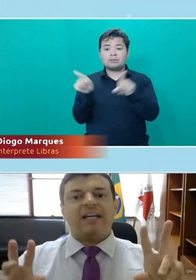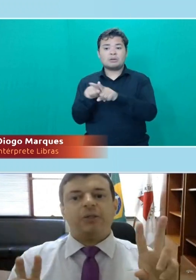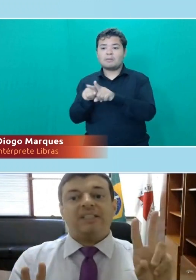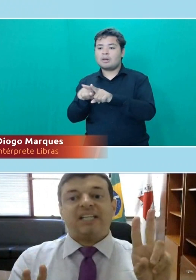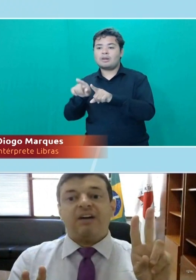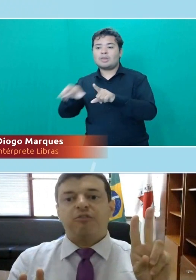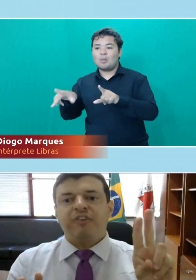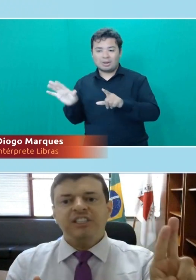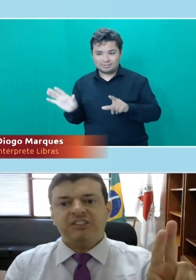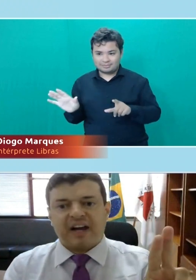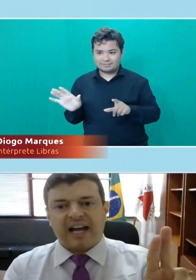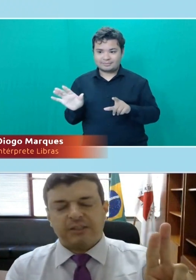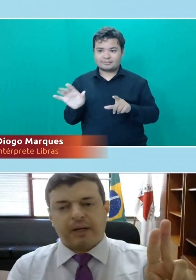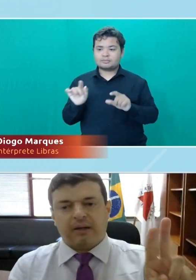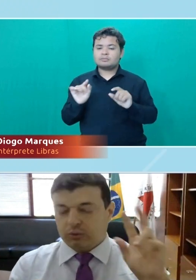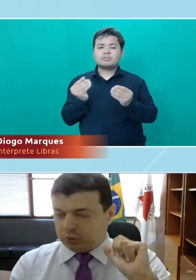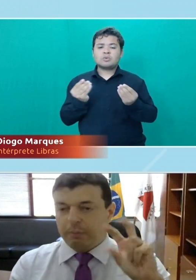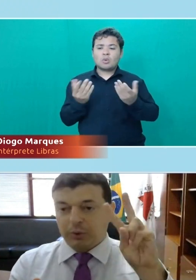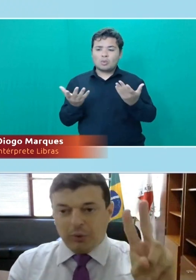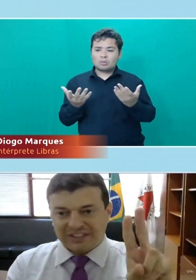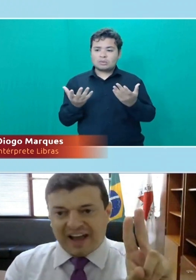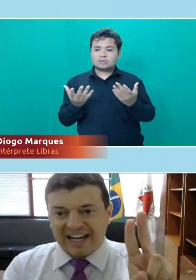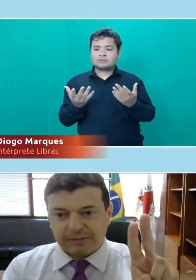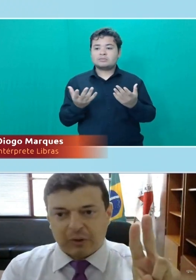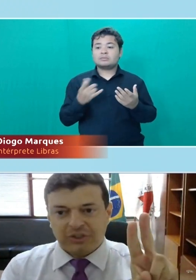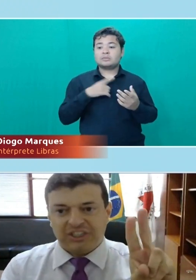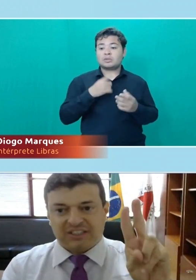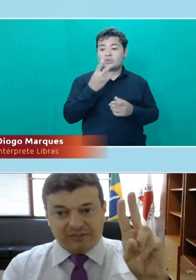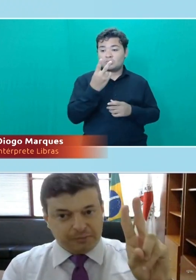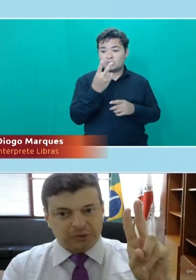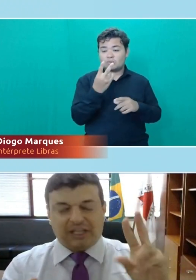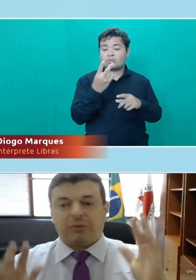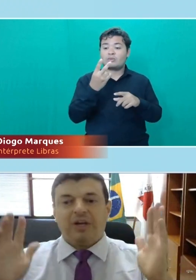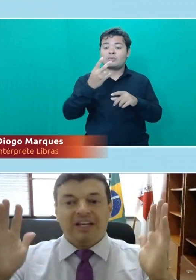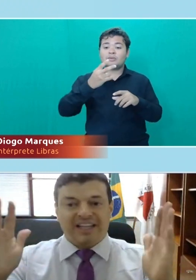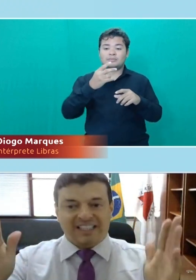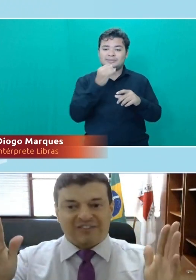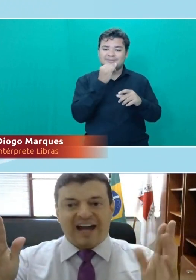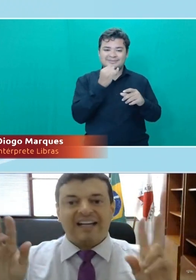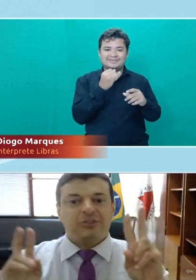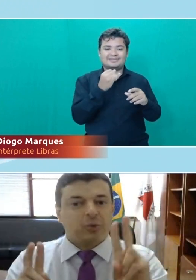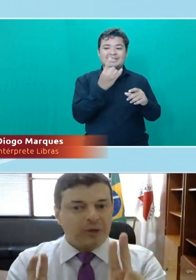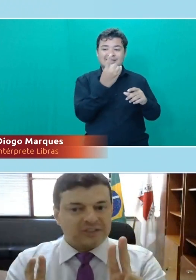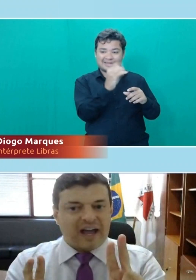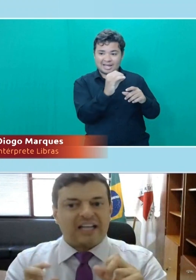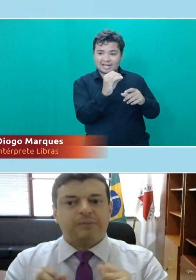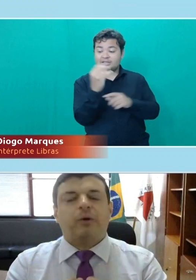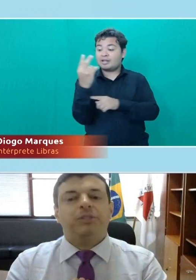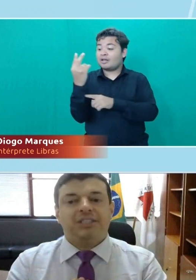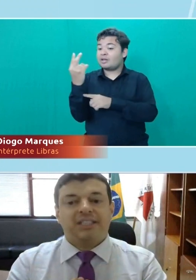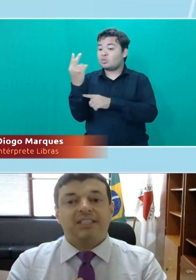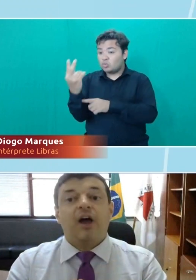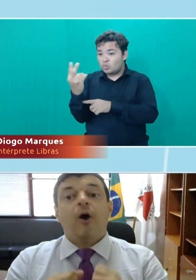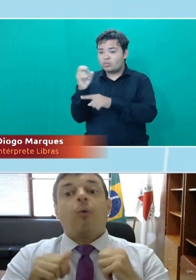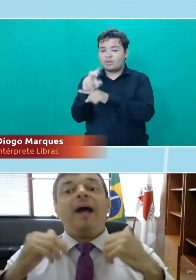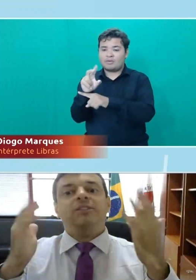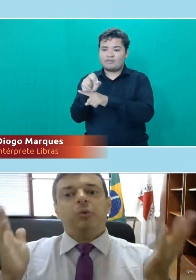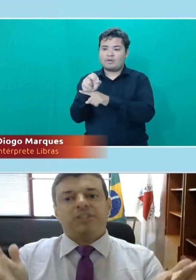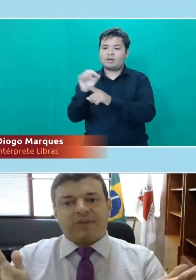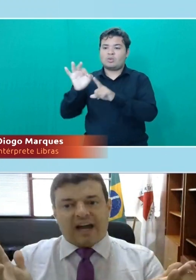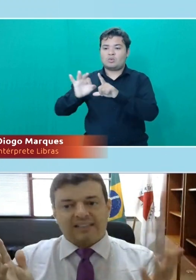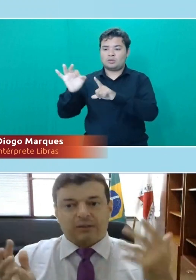tendo 10 vagas, reservo 20 vagas para... Desculpa, 2 vagas para cotistas, 20%. 10 vagas, 2 vagas para cotistas.